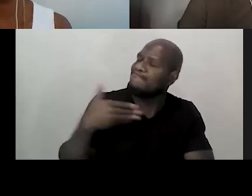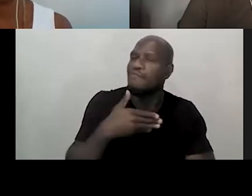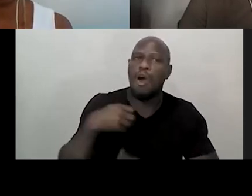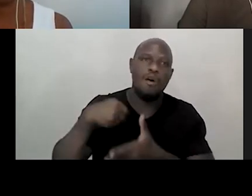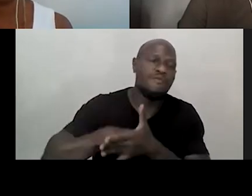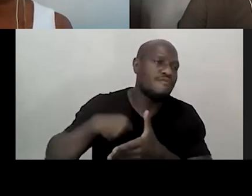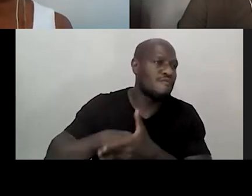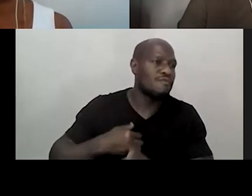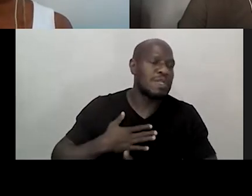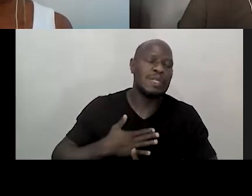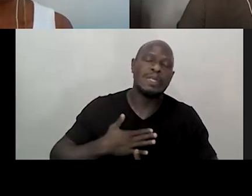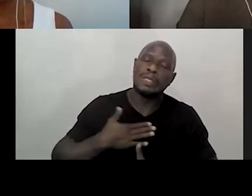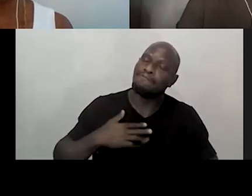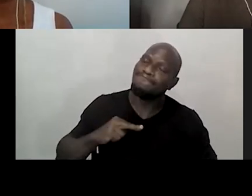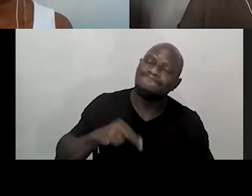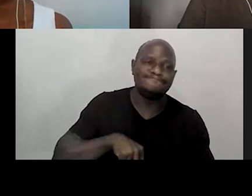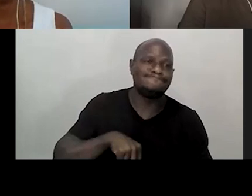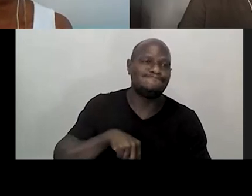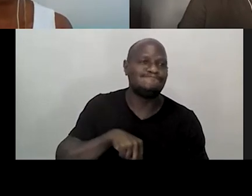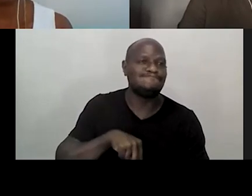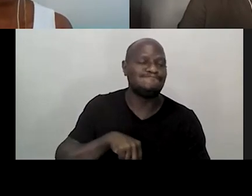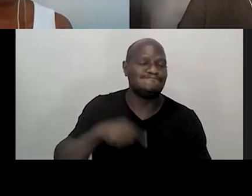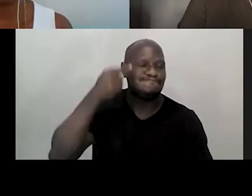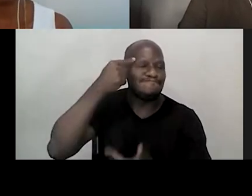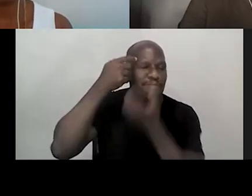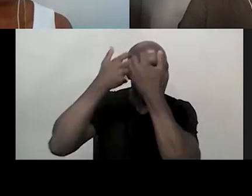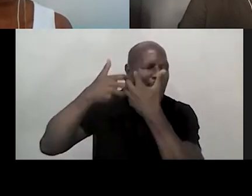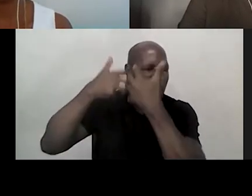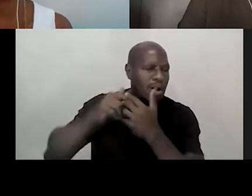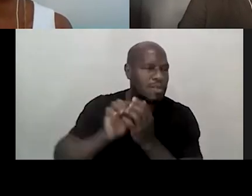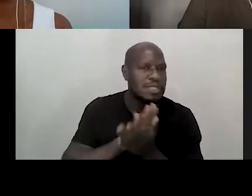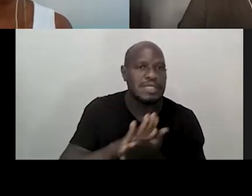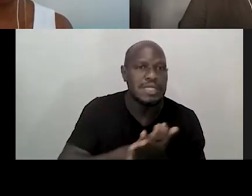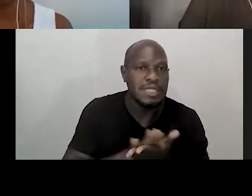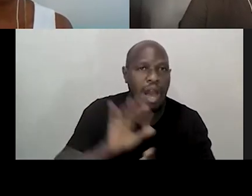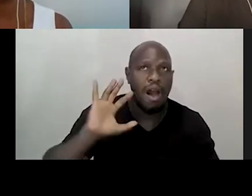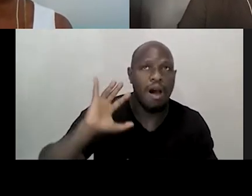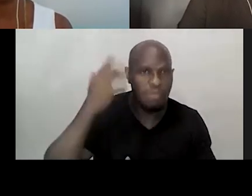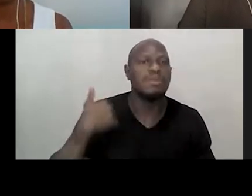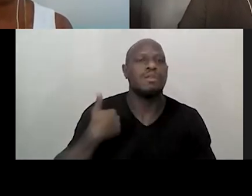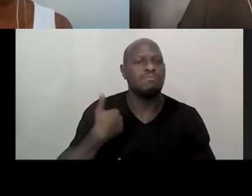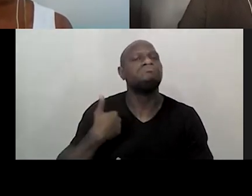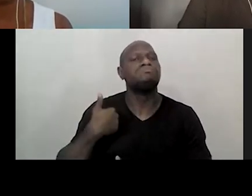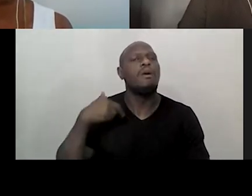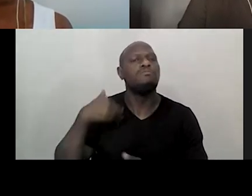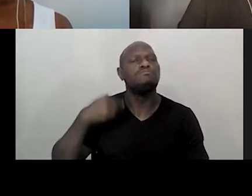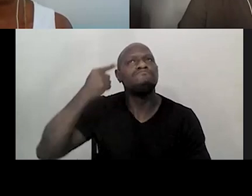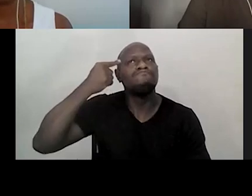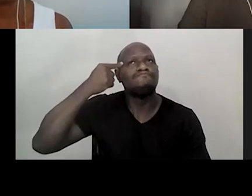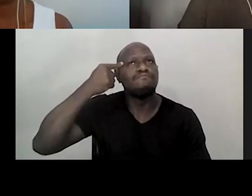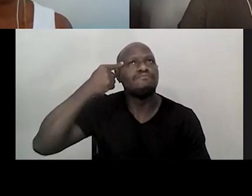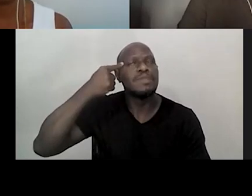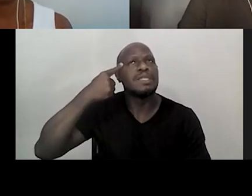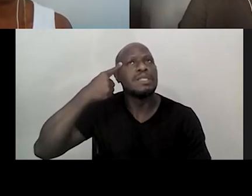e eu sou firme e eu ponho na minha cabeça que nada vai acontecer e foi o que eu fiz, eu pus na minha cabeça que